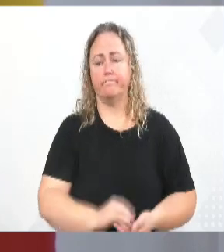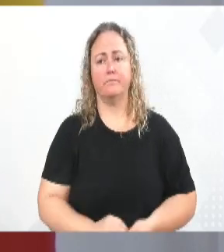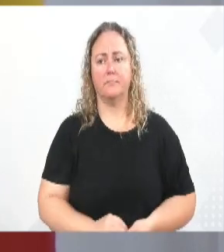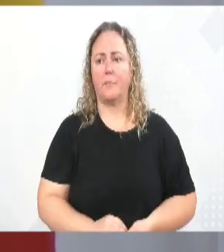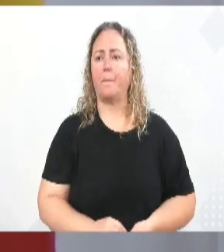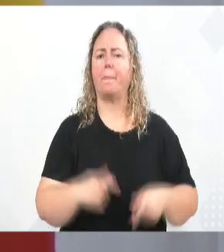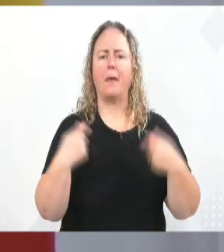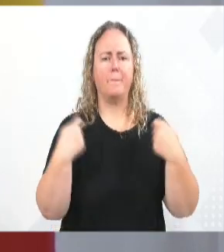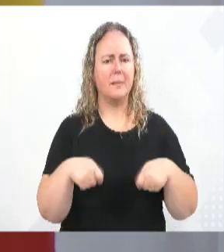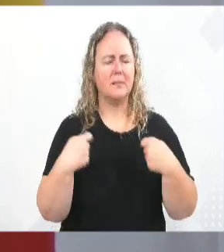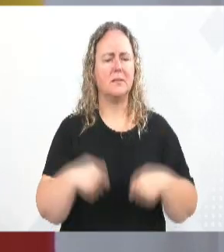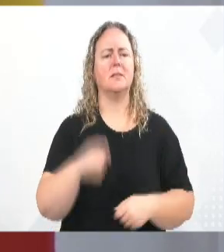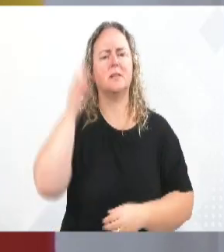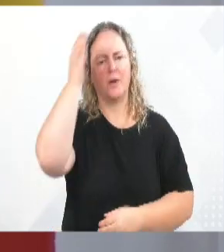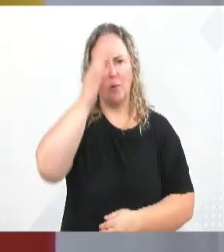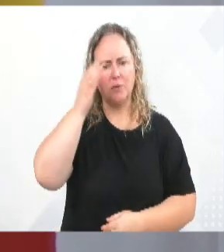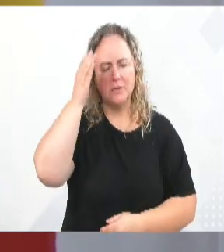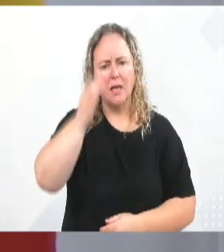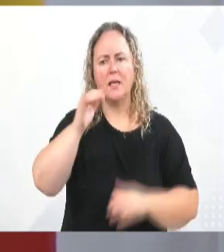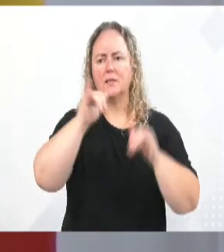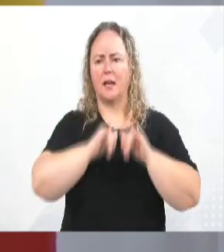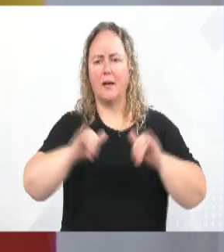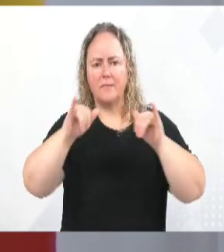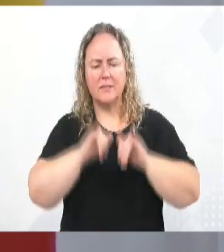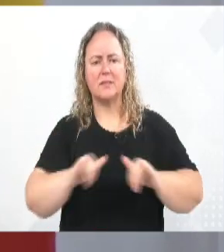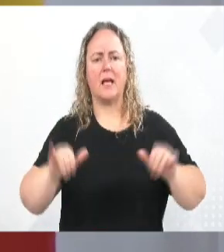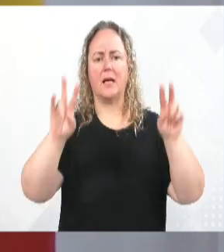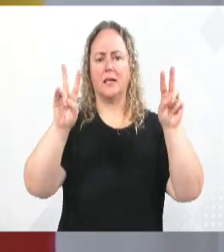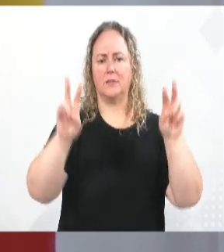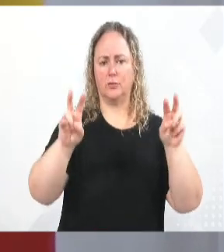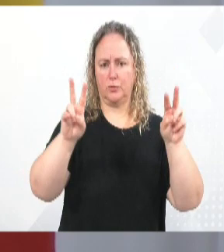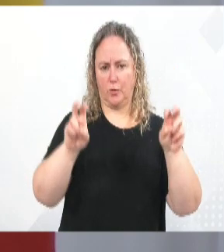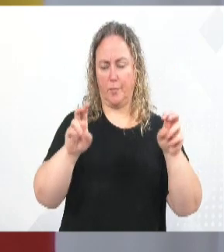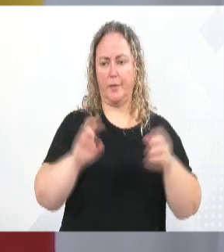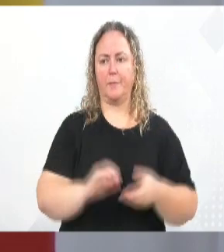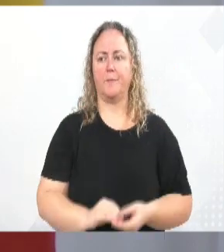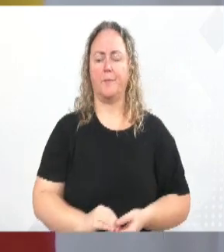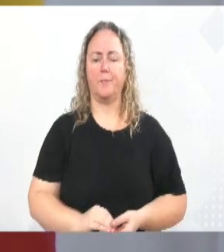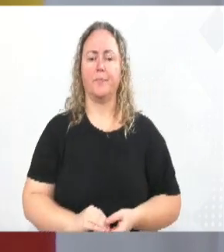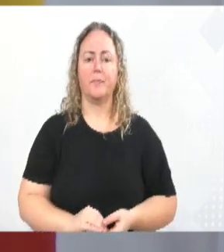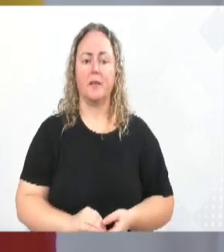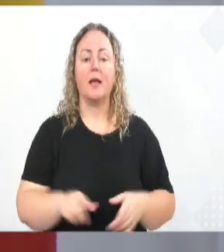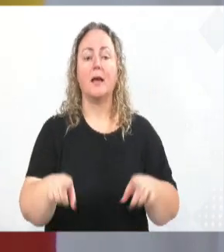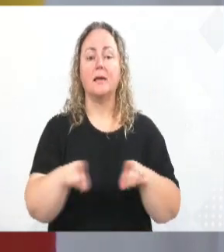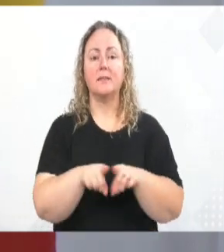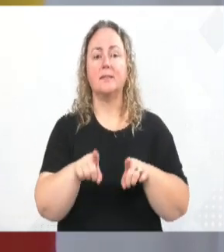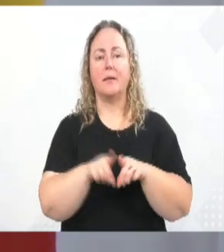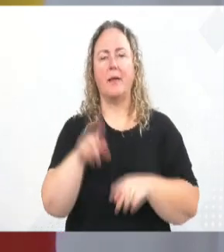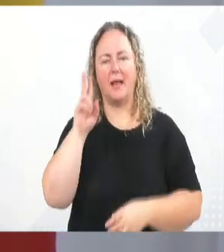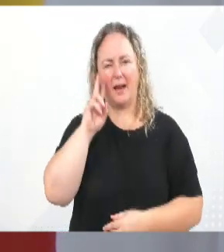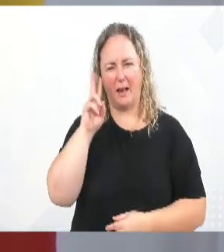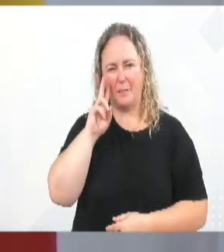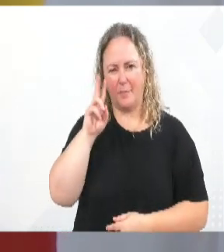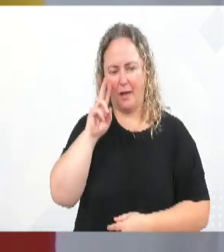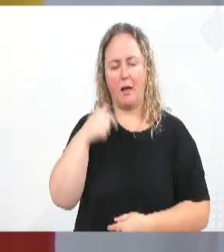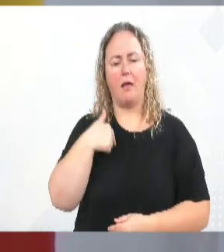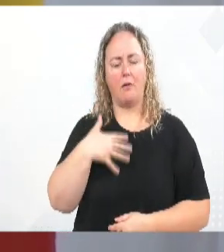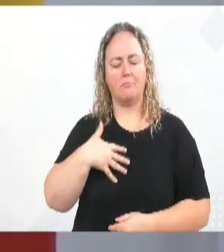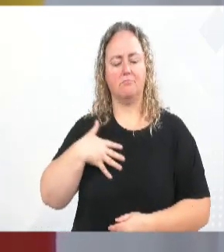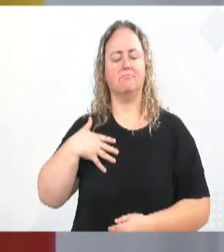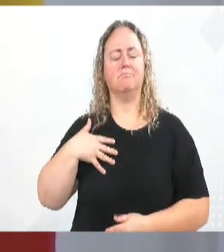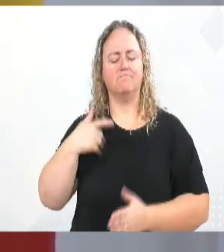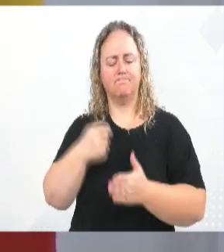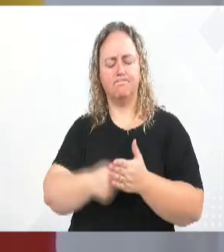cartazes, conscientizar, dialogar com as pessoas acerca dessa realidade. Quero também aqui destacar uma bandeira que eu tenho muito orgulho, que é a